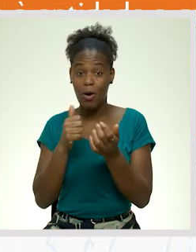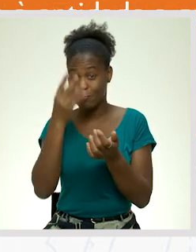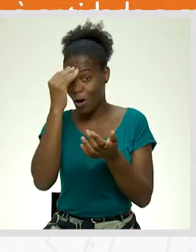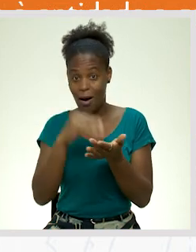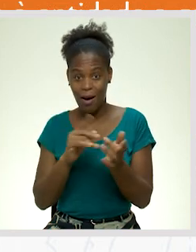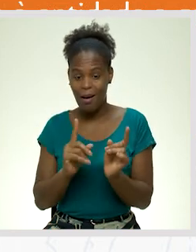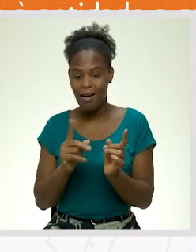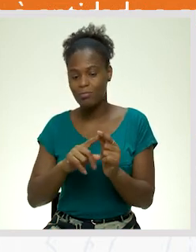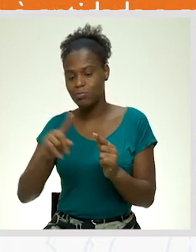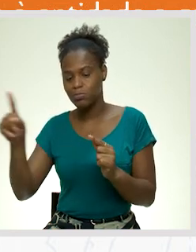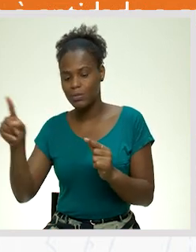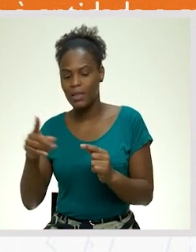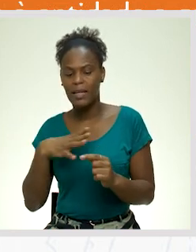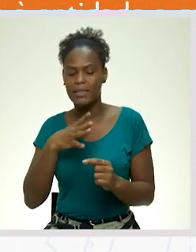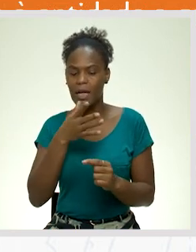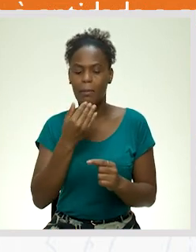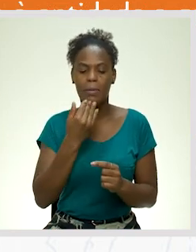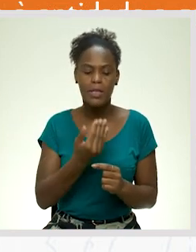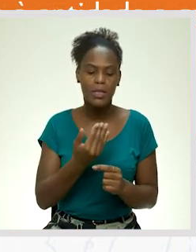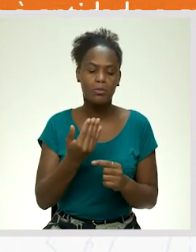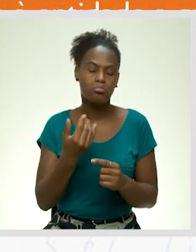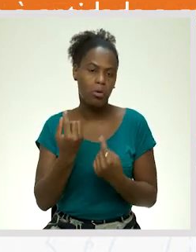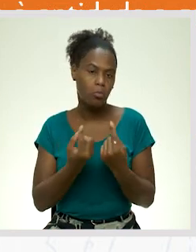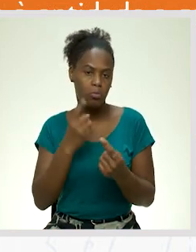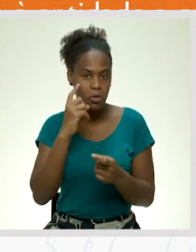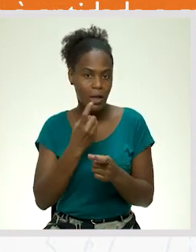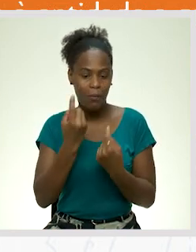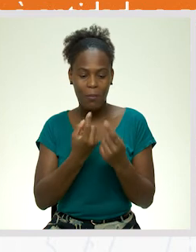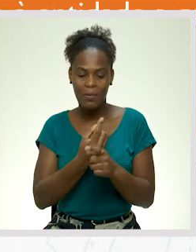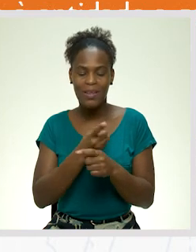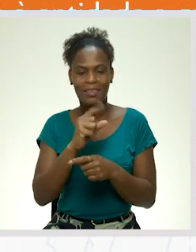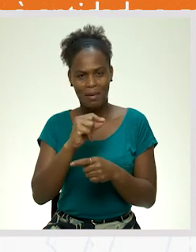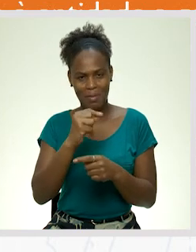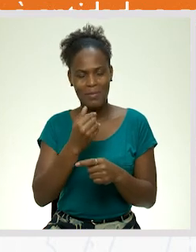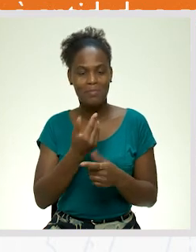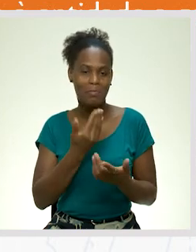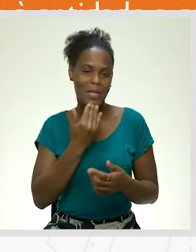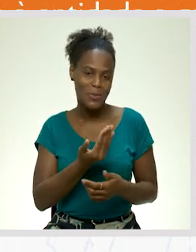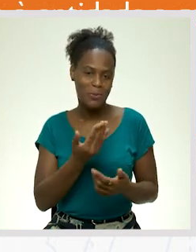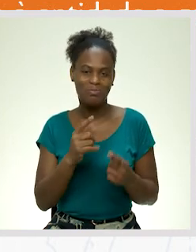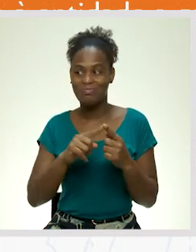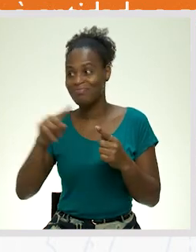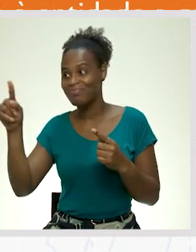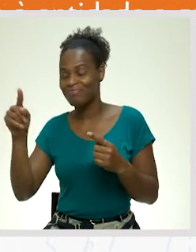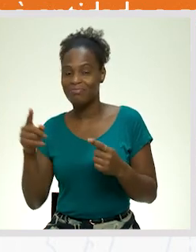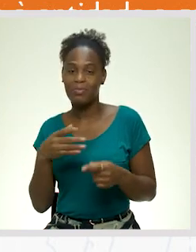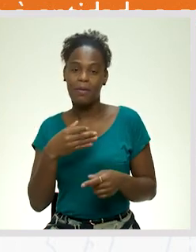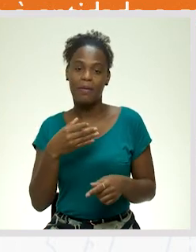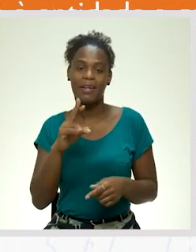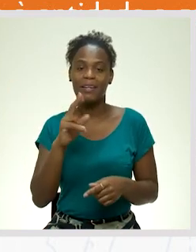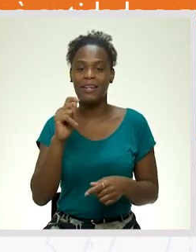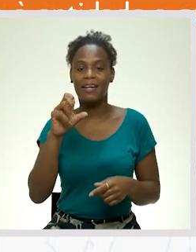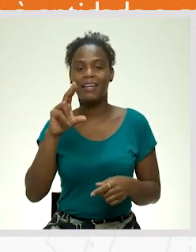Significa solicitar, pedir e estar em busca de algo. Qual é que é? Também muito fácil. É o requerimento. Onde nós pedimos